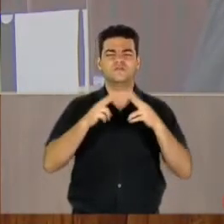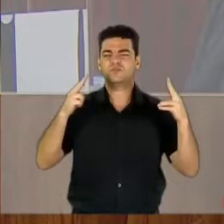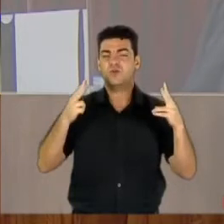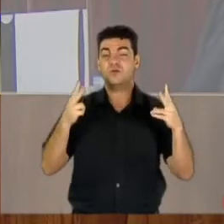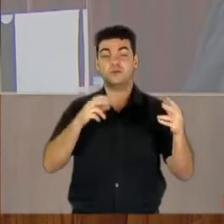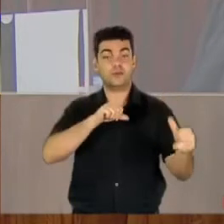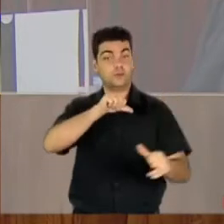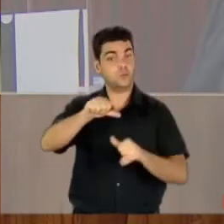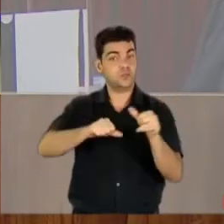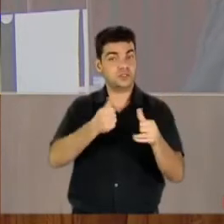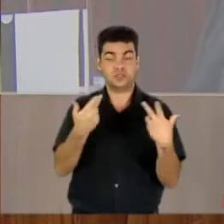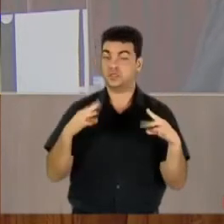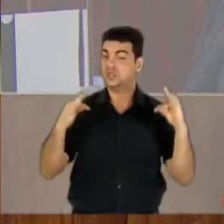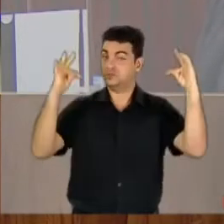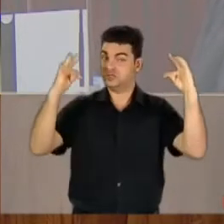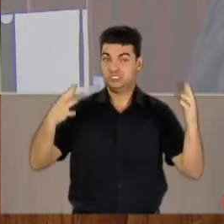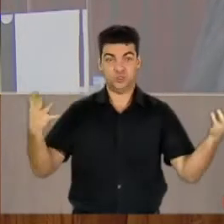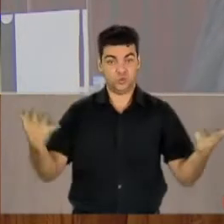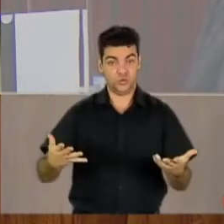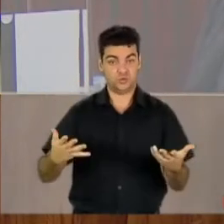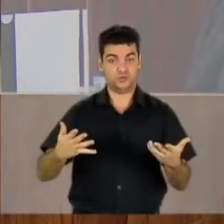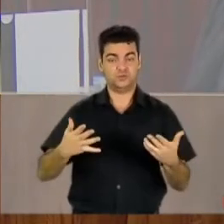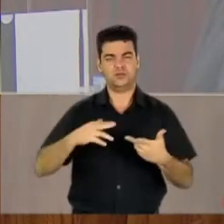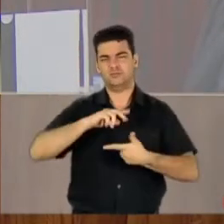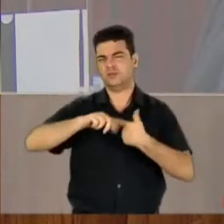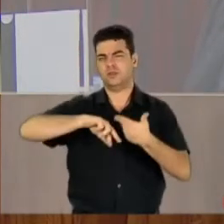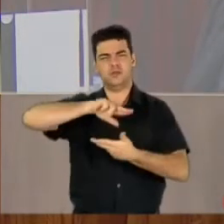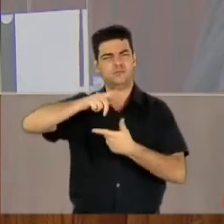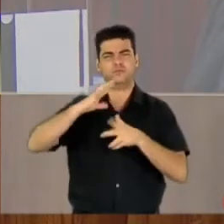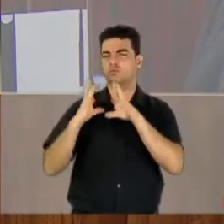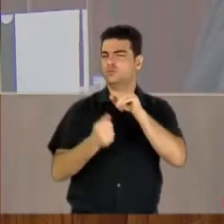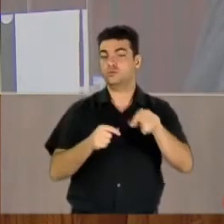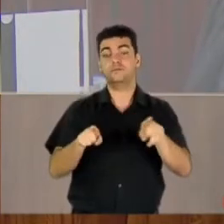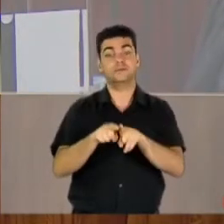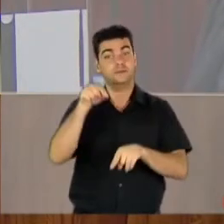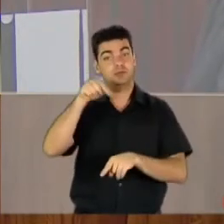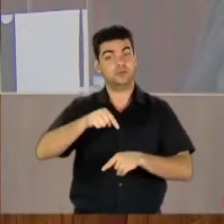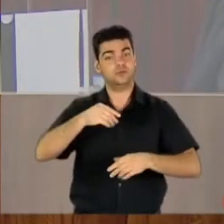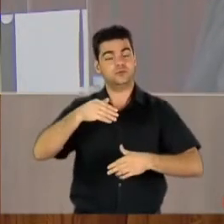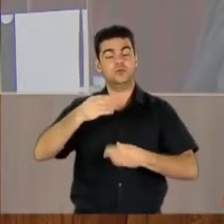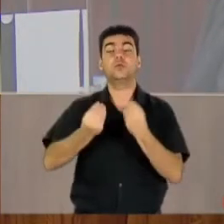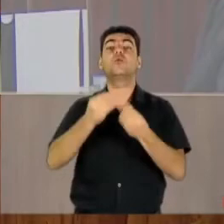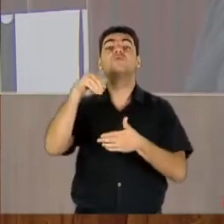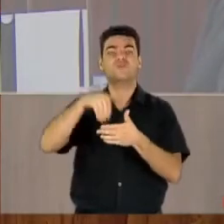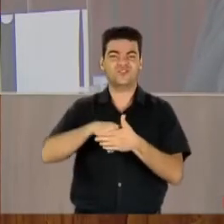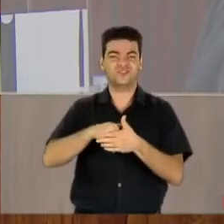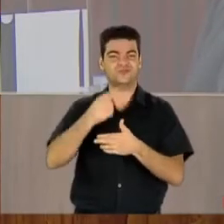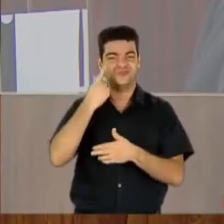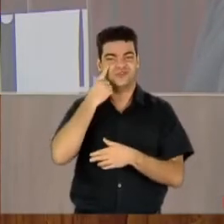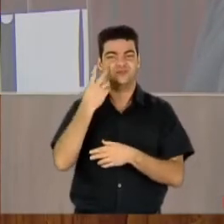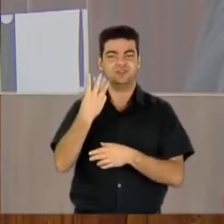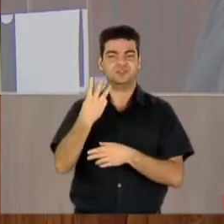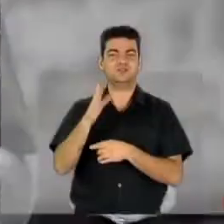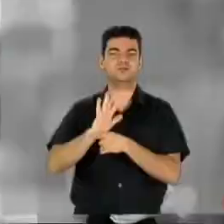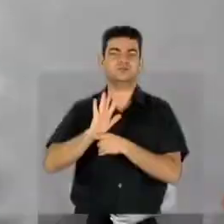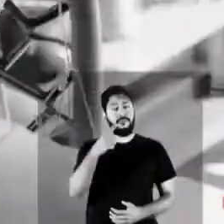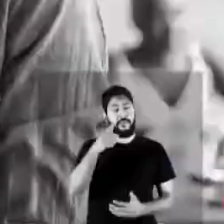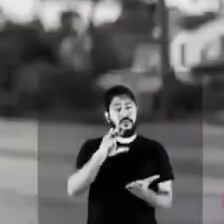transformações que ela trouxe em diversas atividades no mundo, inclusive o processo de votar. Por favor, o terceiro vídeo.